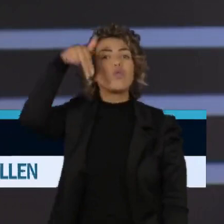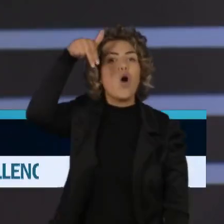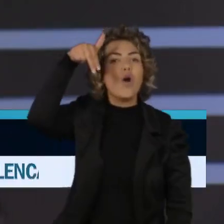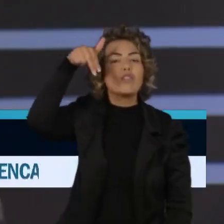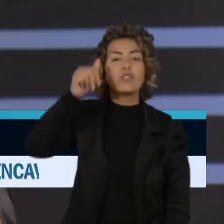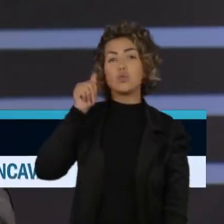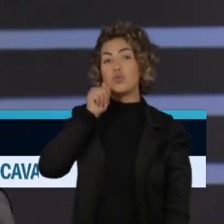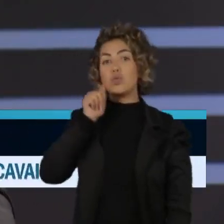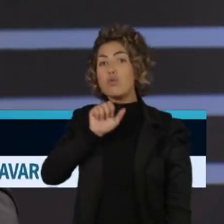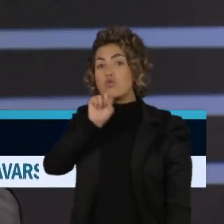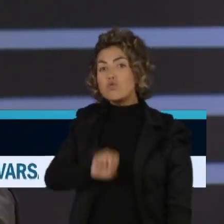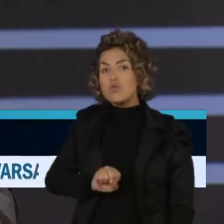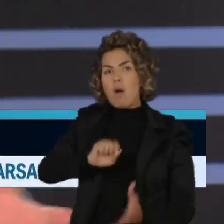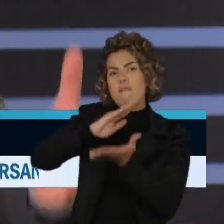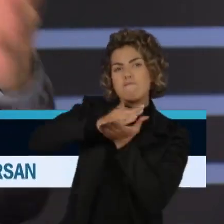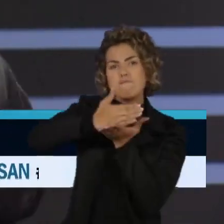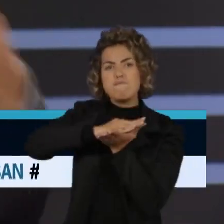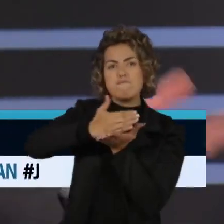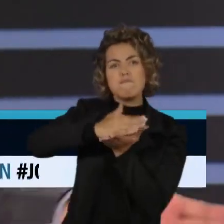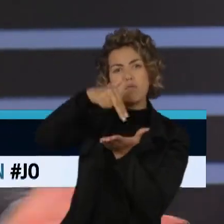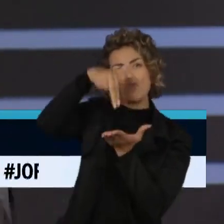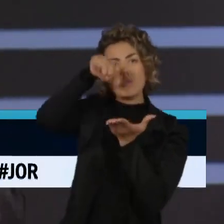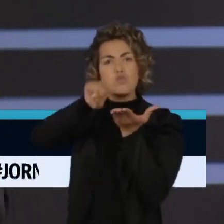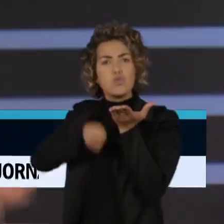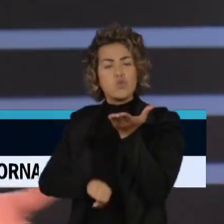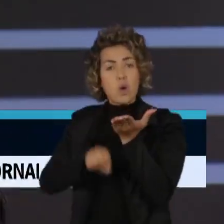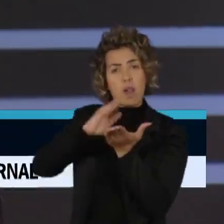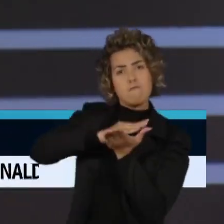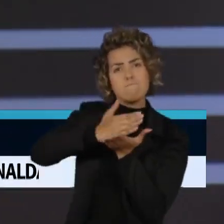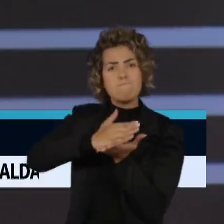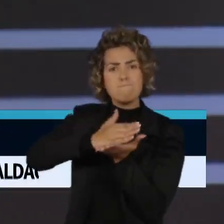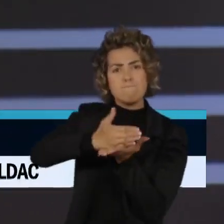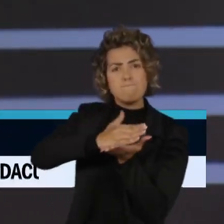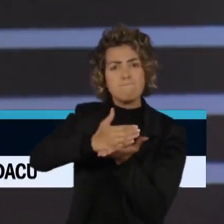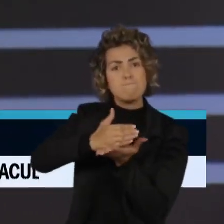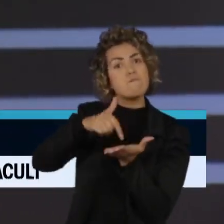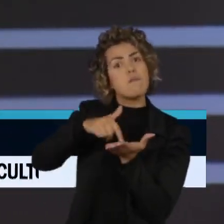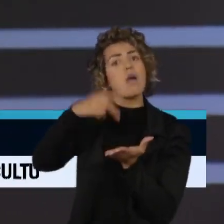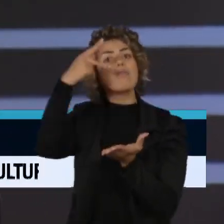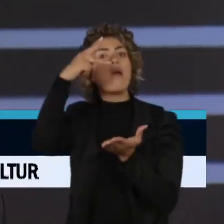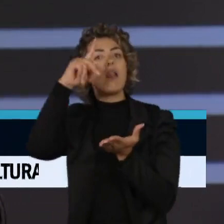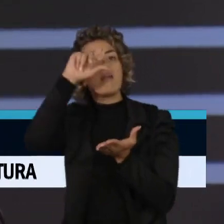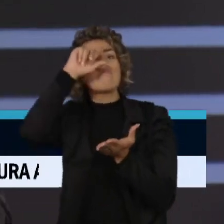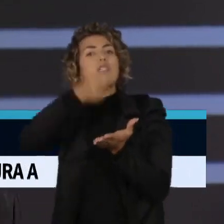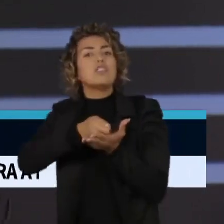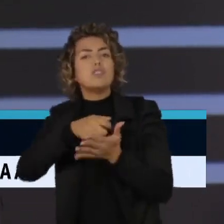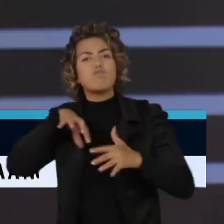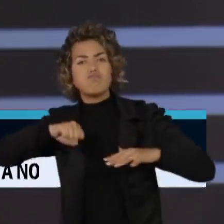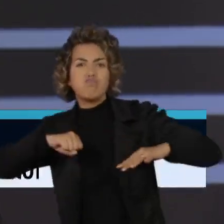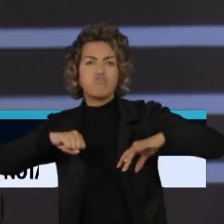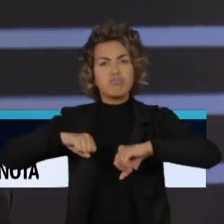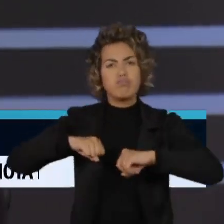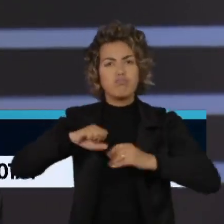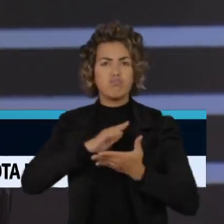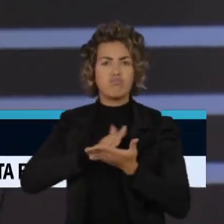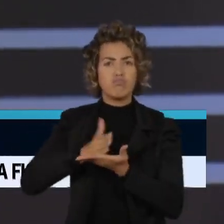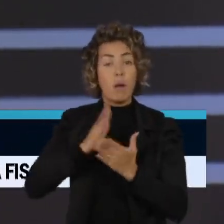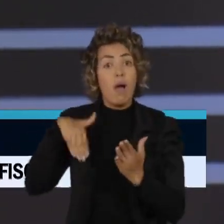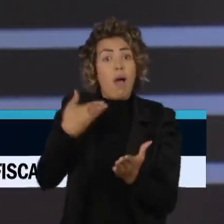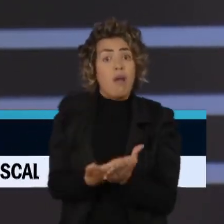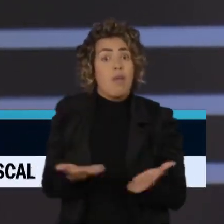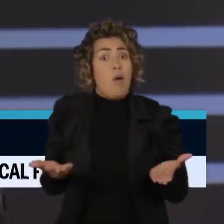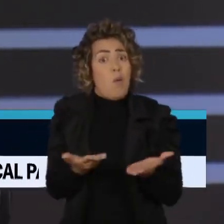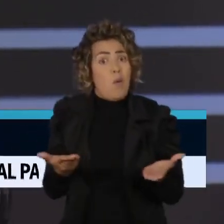se adaptar a uma realidade local, porque antes as fronteiras eram delimitadas com base na decisão das metrópoles. Ainda hoje você tem